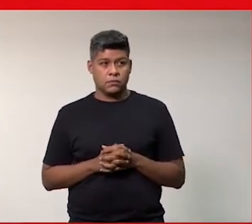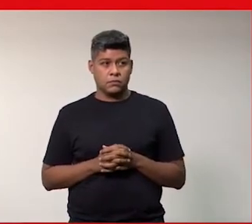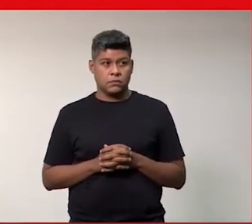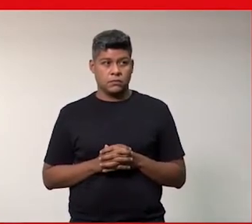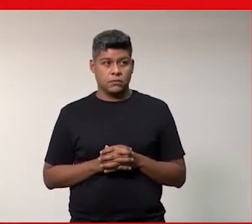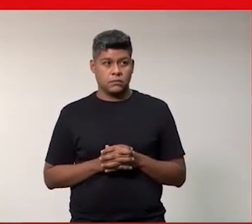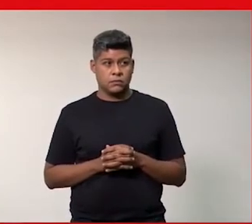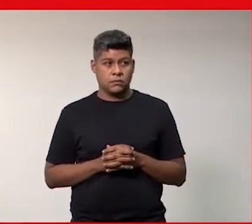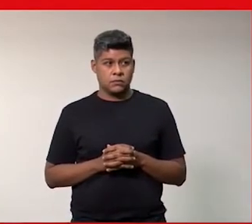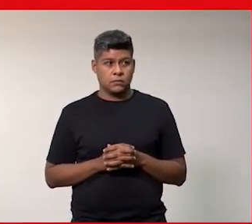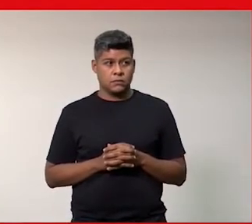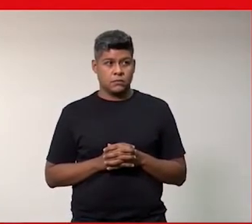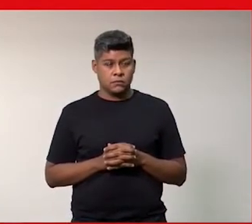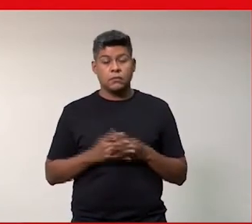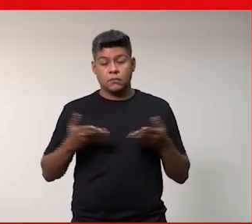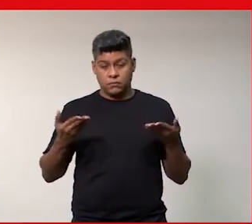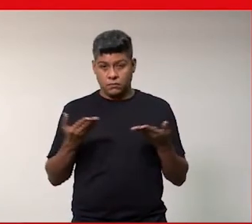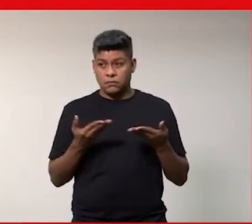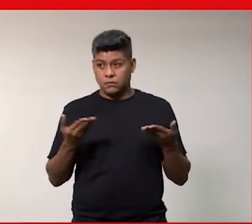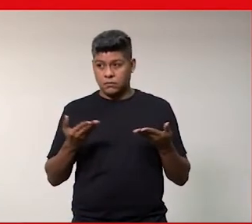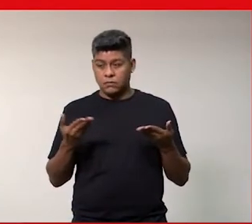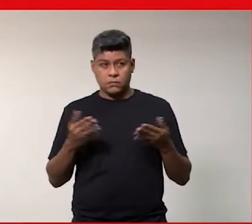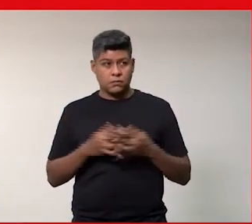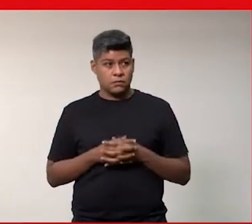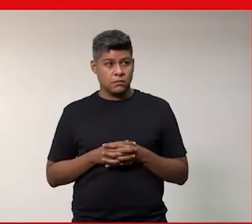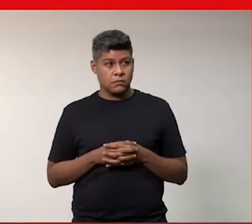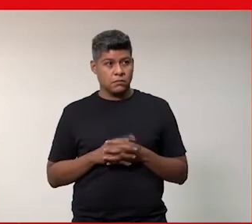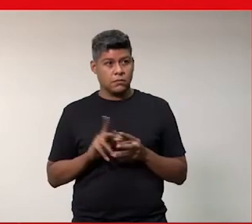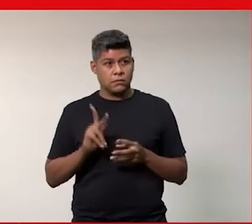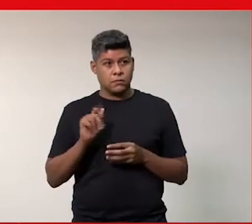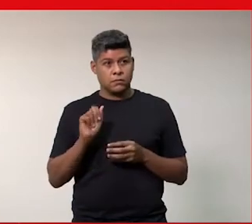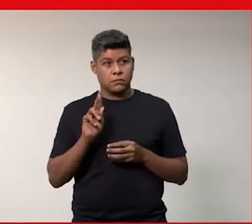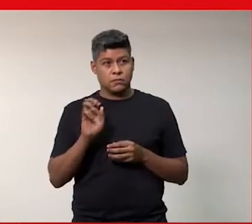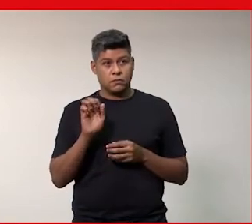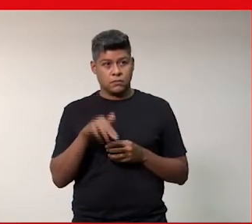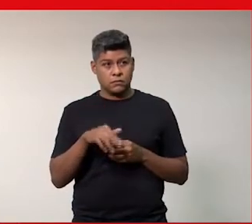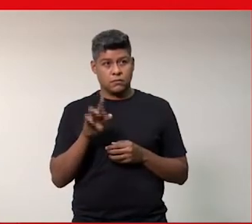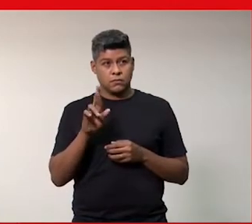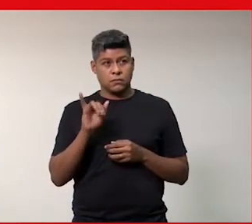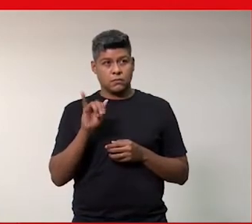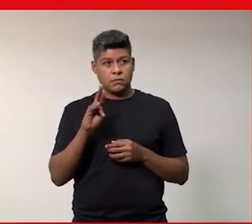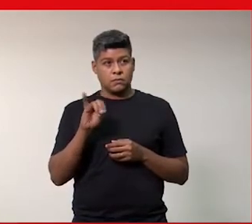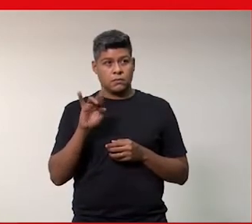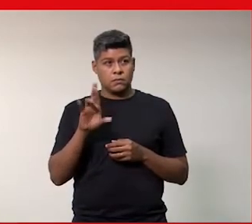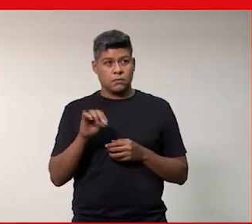e aí eu passo a palavra então posso começar com a Karen Ribeiro